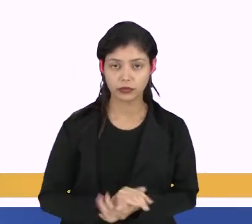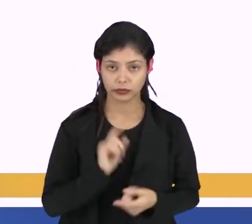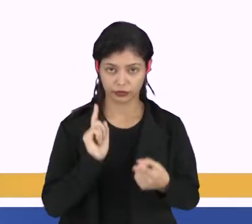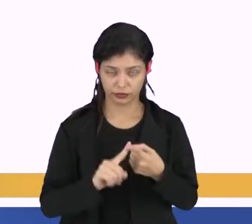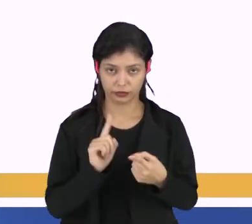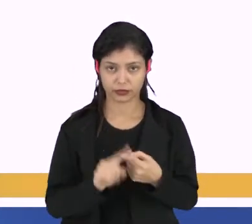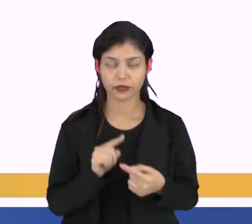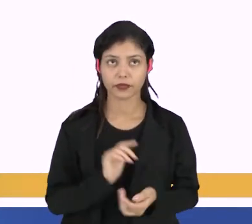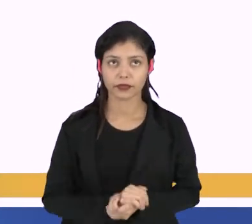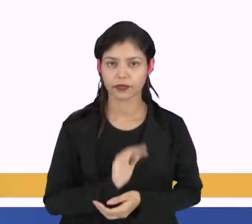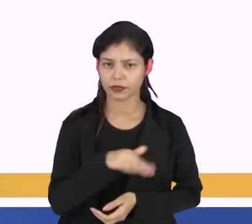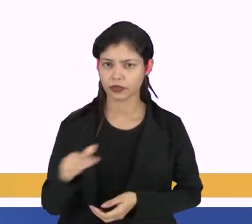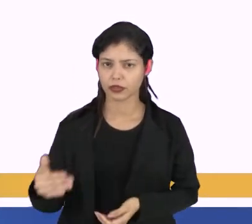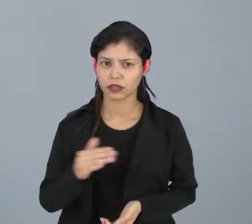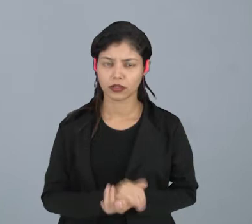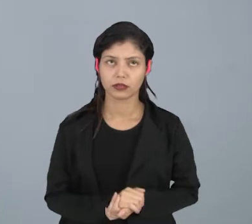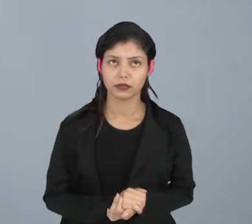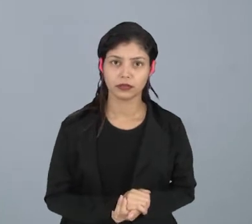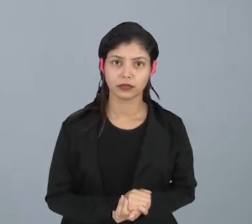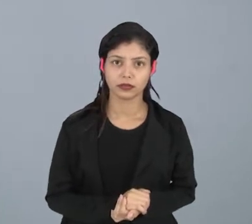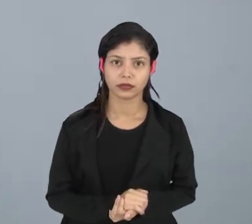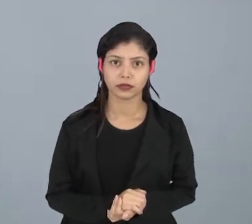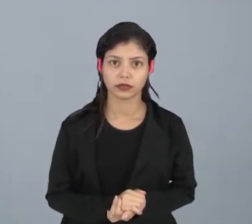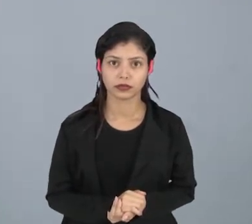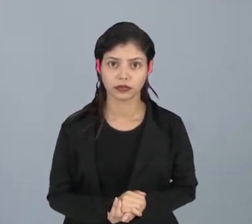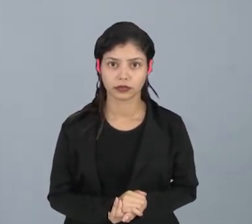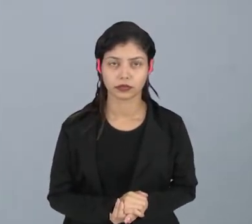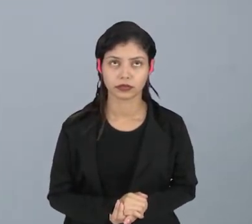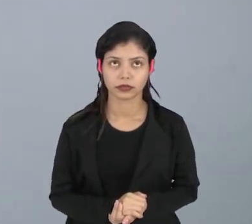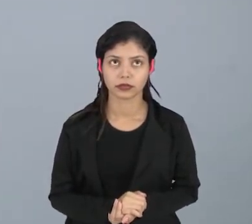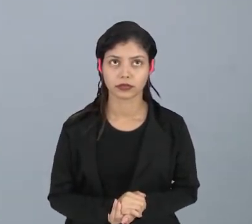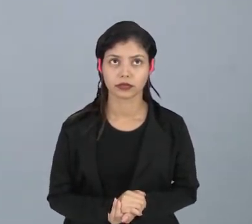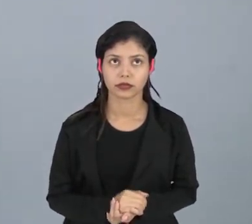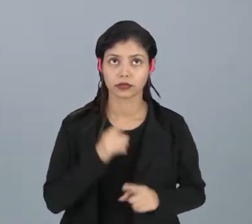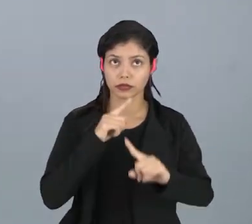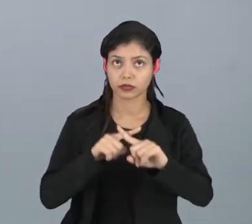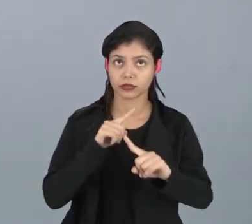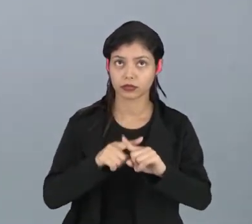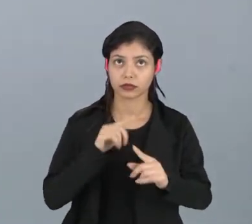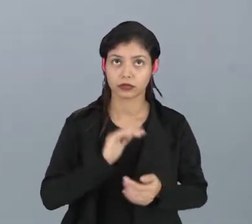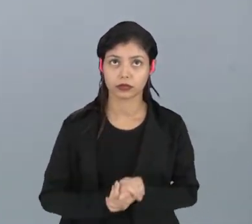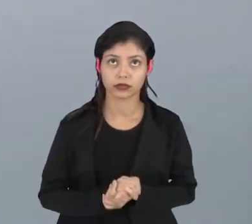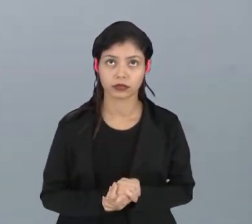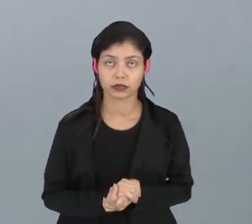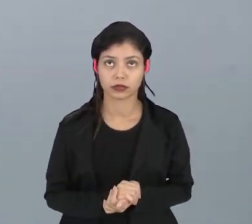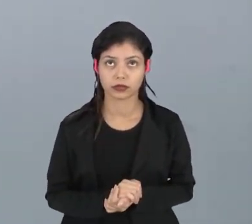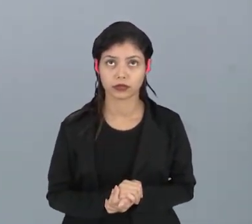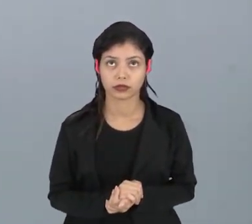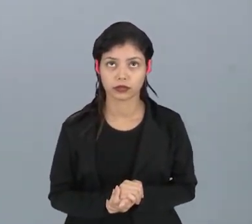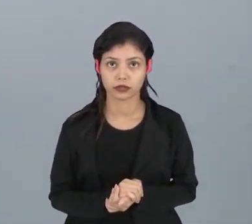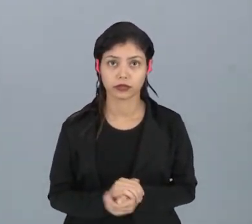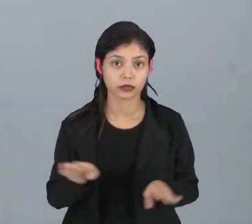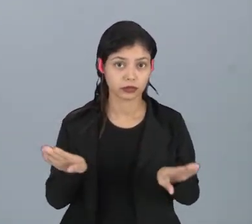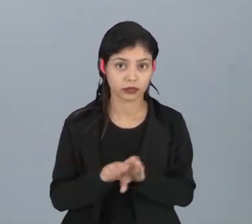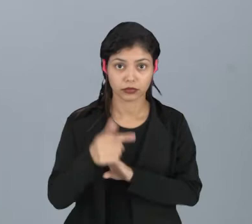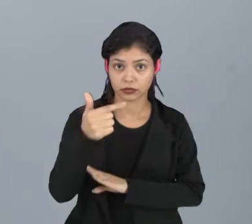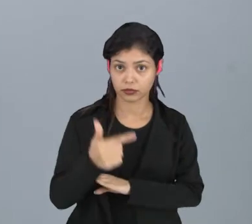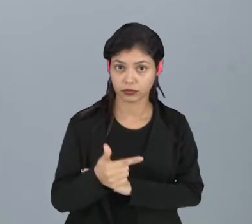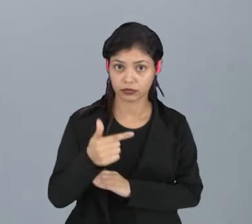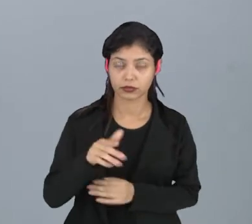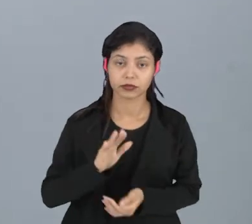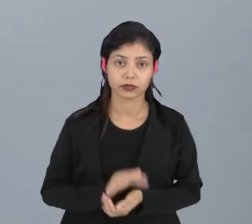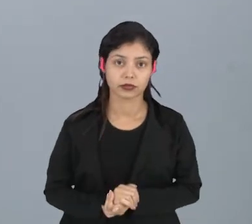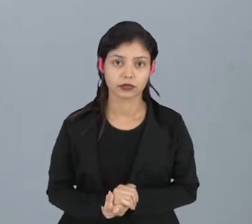é quando uma matriz for multiplicada por uma constante e a segunda